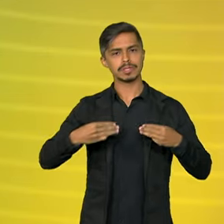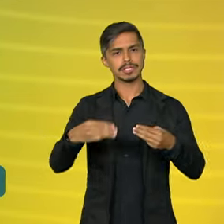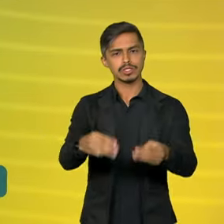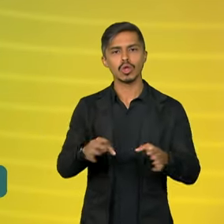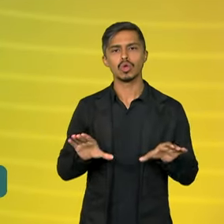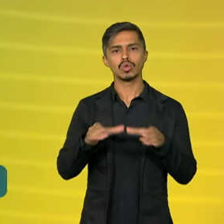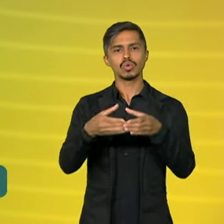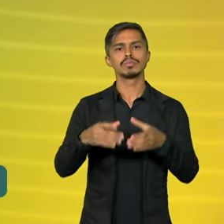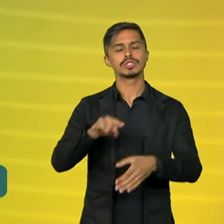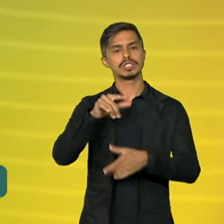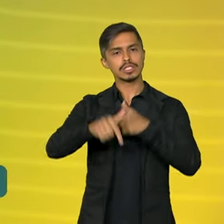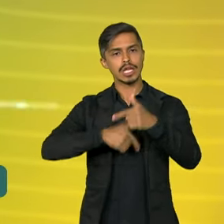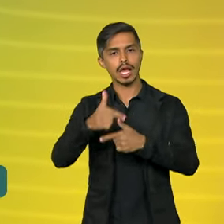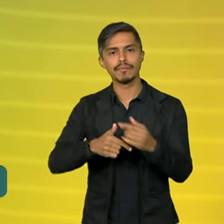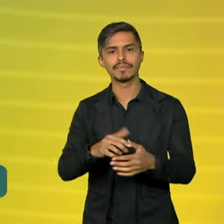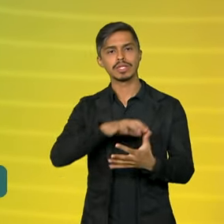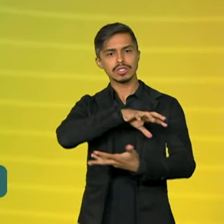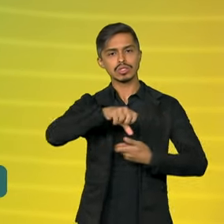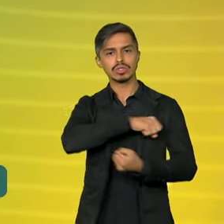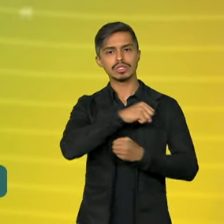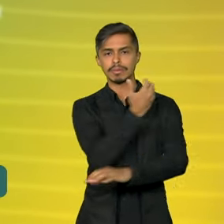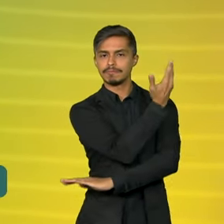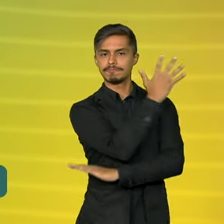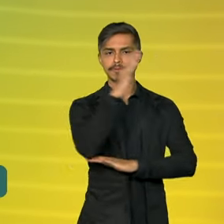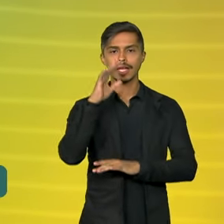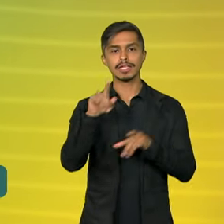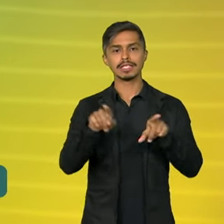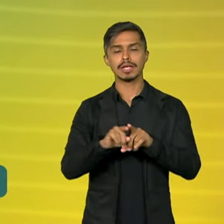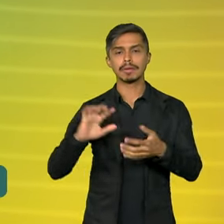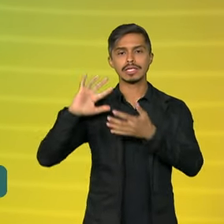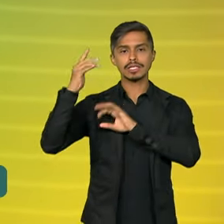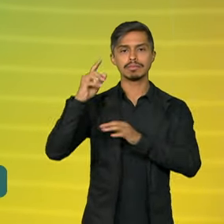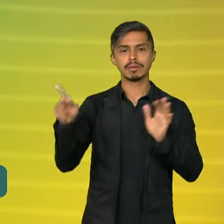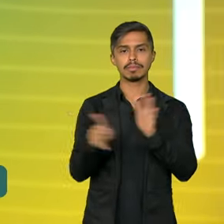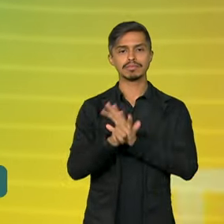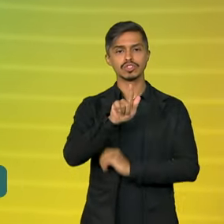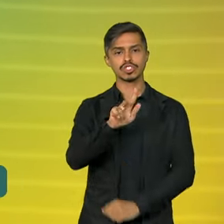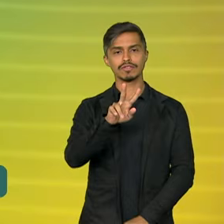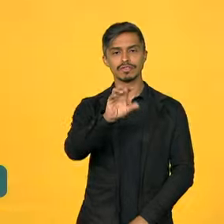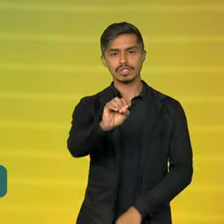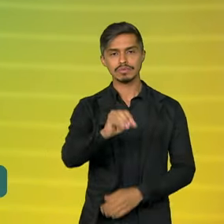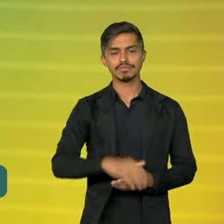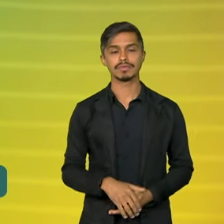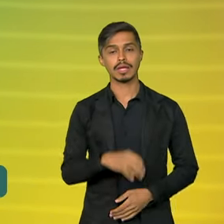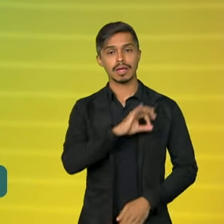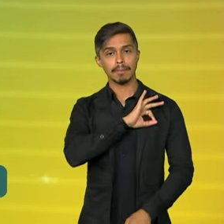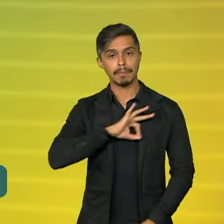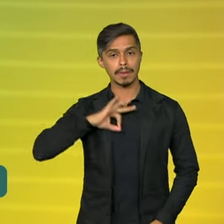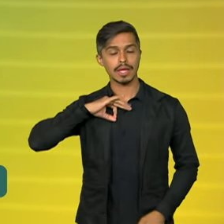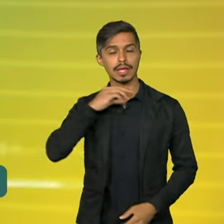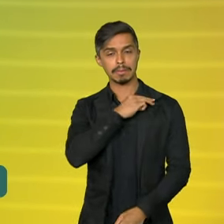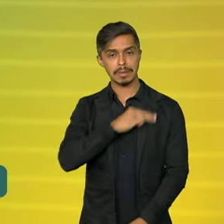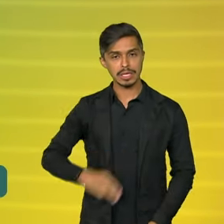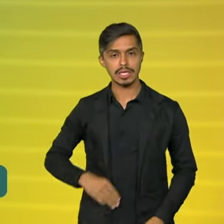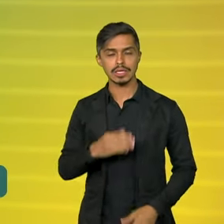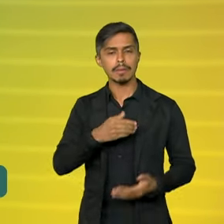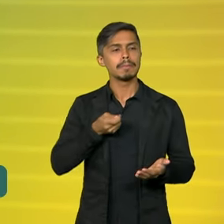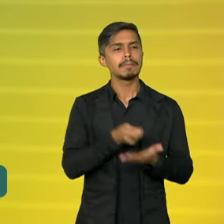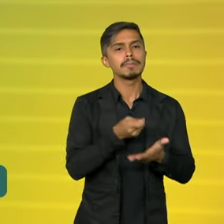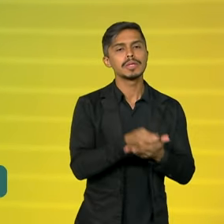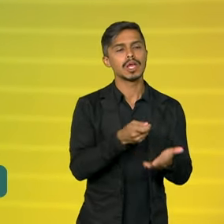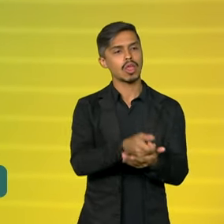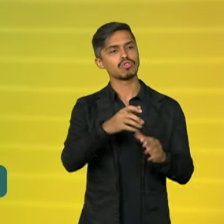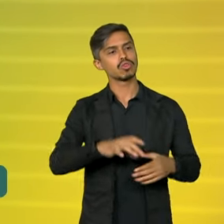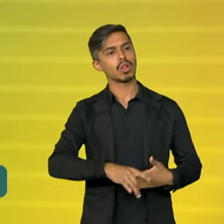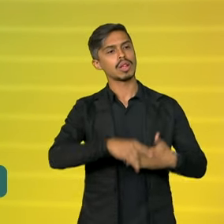Grupo de Trabalho de Sustentabilidade Ambiental e Climática do G20. A ministra Marina Silva cobrou que os países do grupo